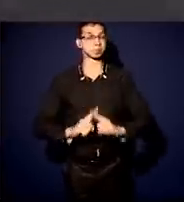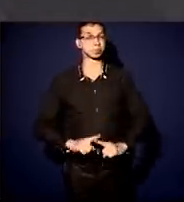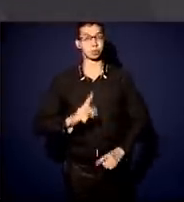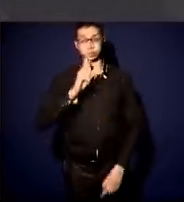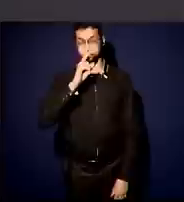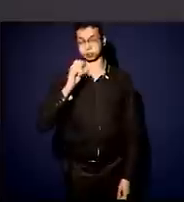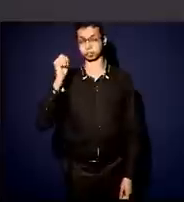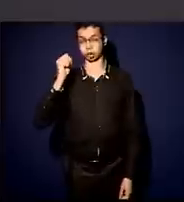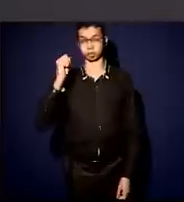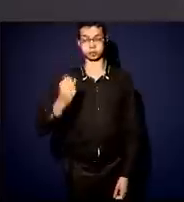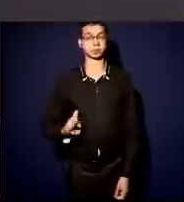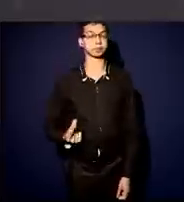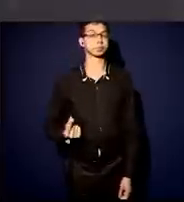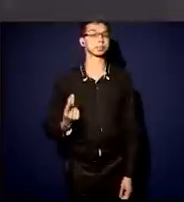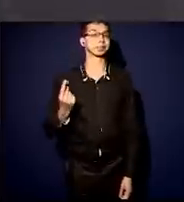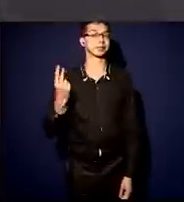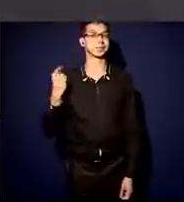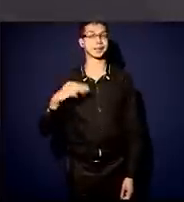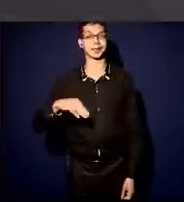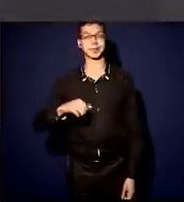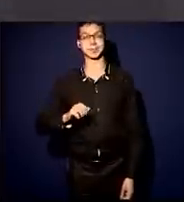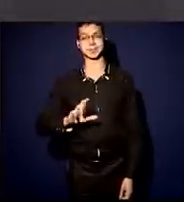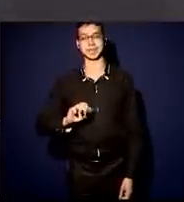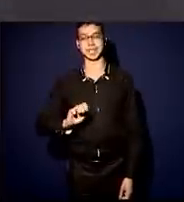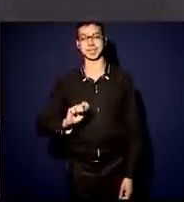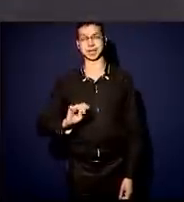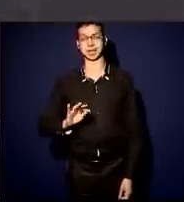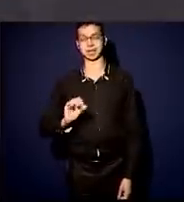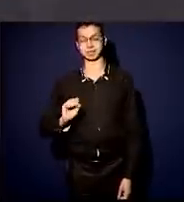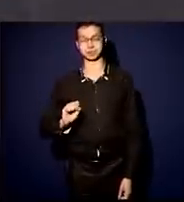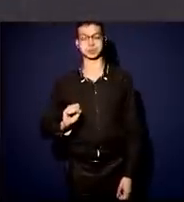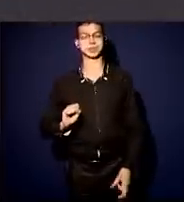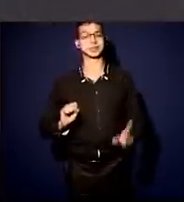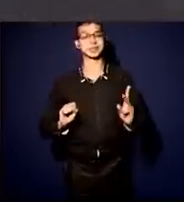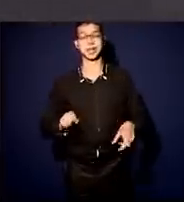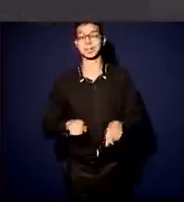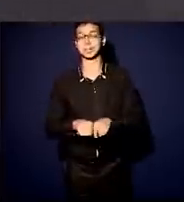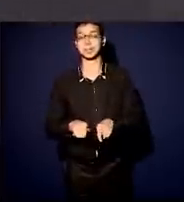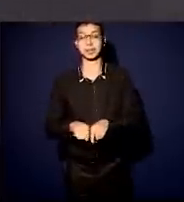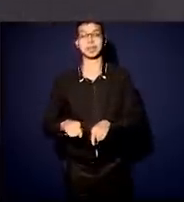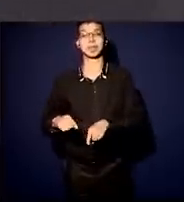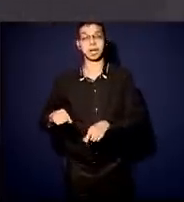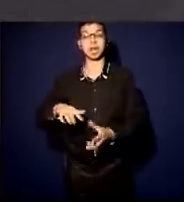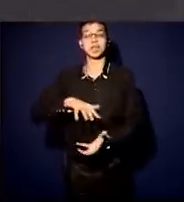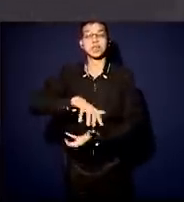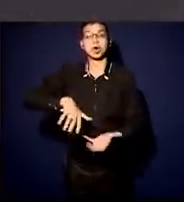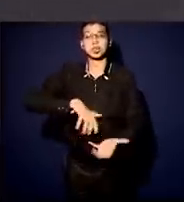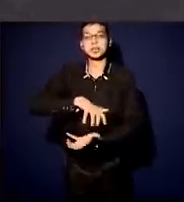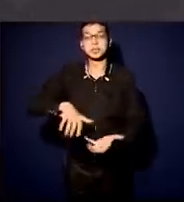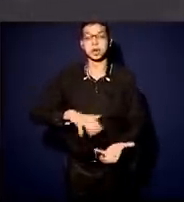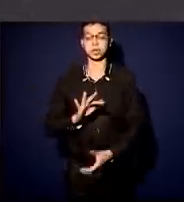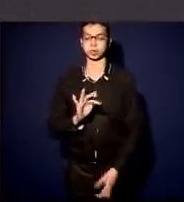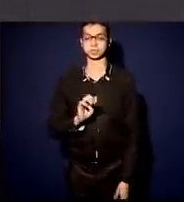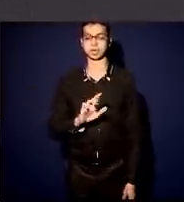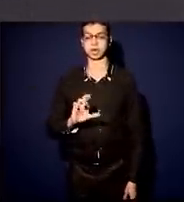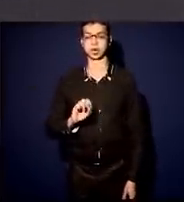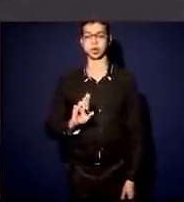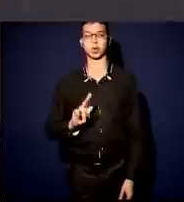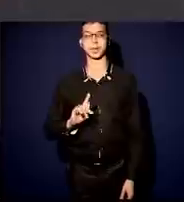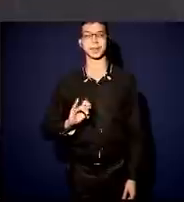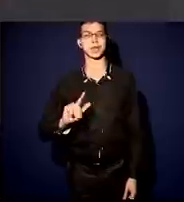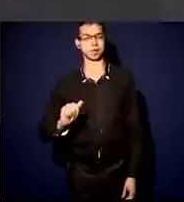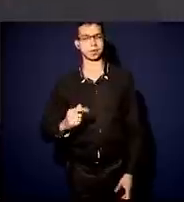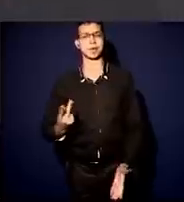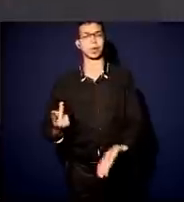chimangos e maragatos, desde a herança da Revolução Farroupilha. A nossa história política é de muita polarização, que